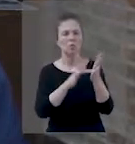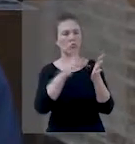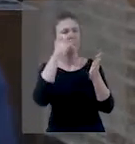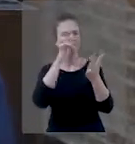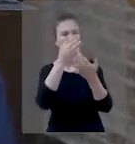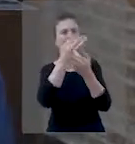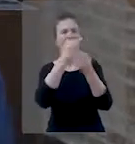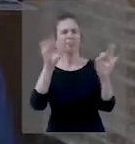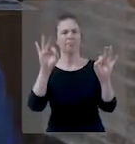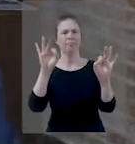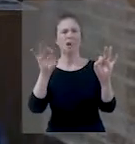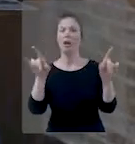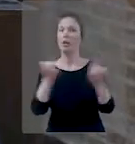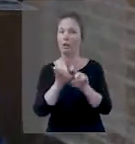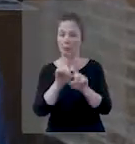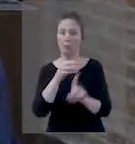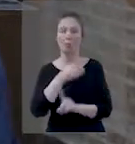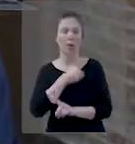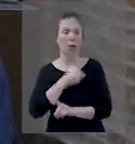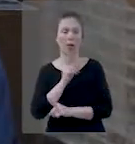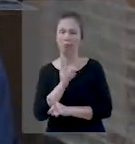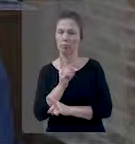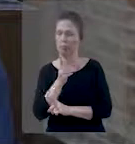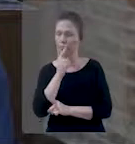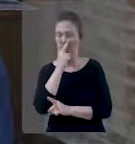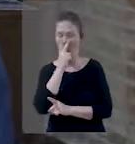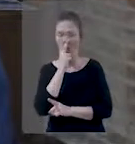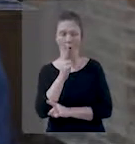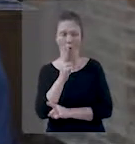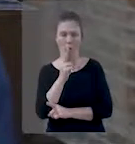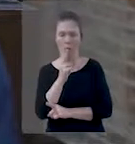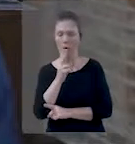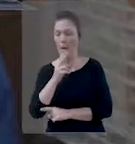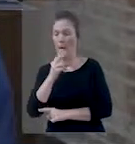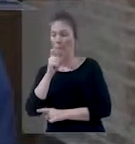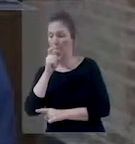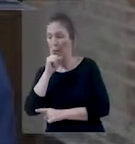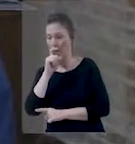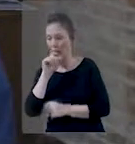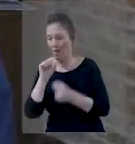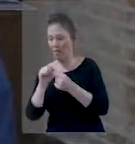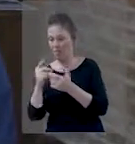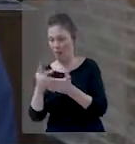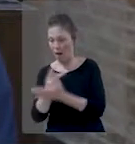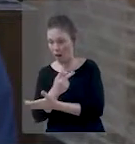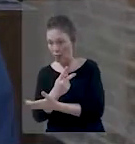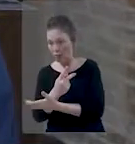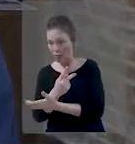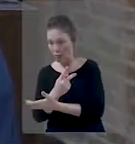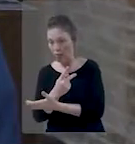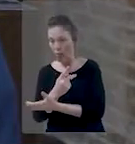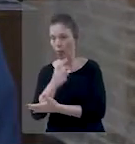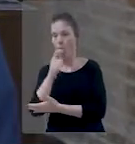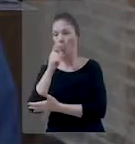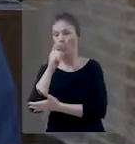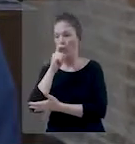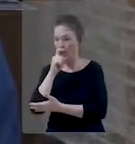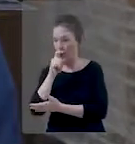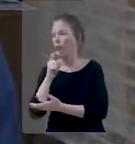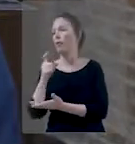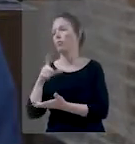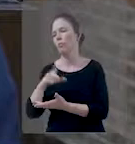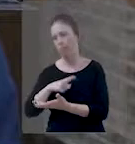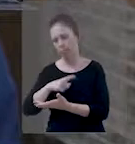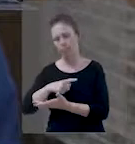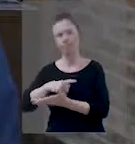Assim também diz aqui o pecado. Diz ele, o pai pecou, fez coisas que não convinha,